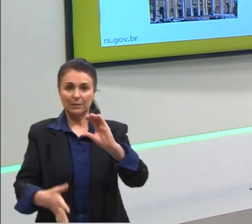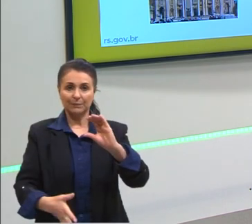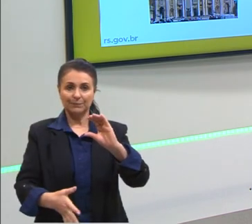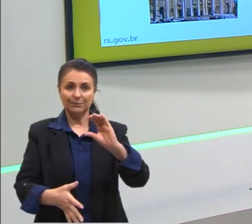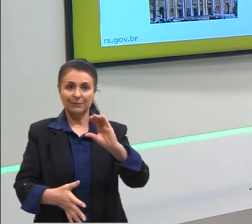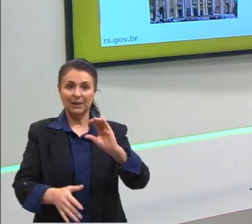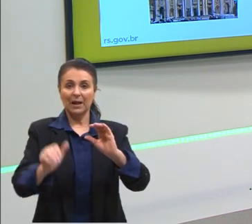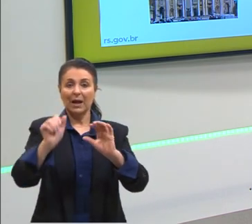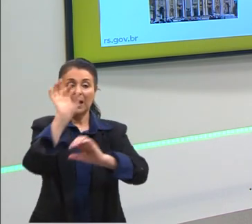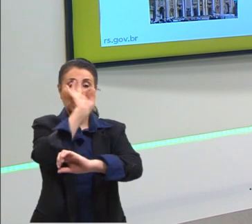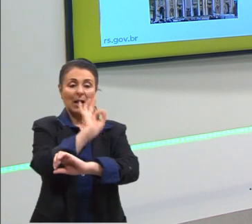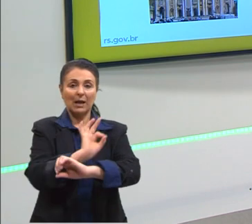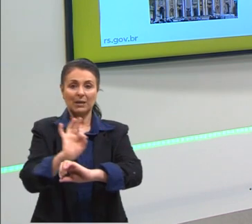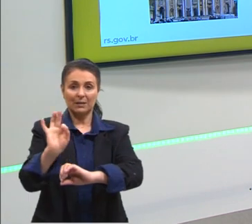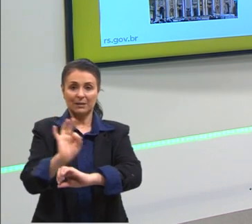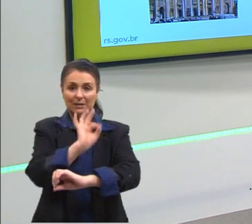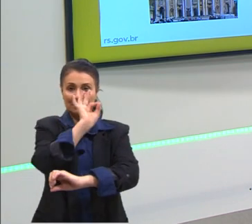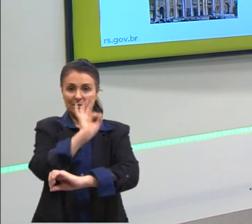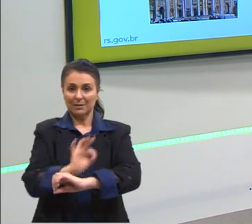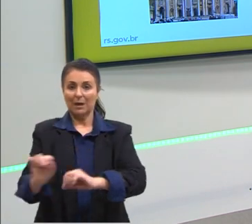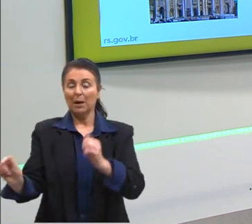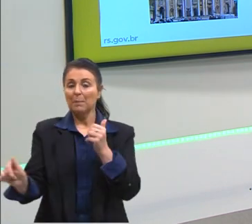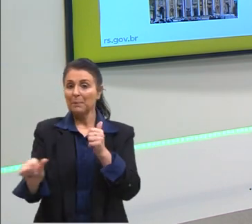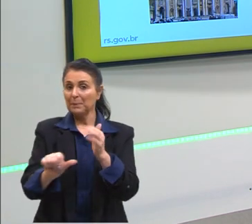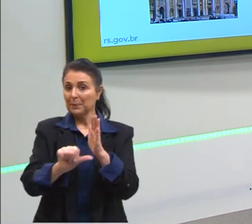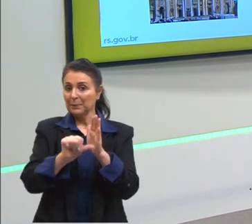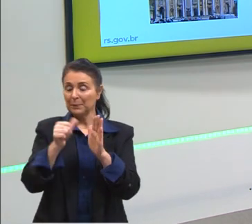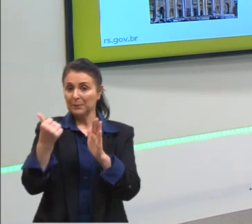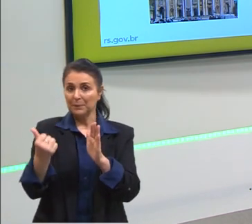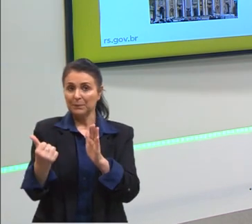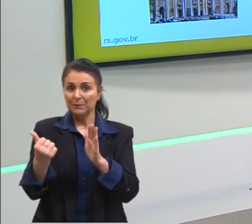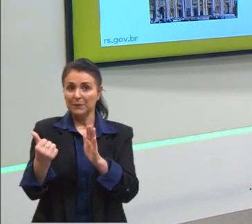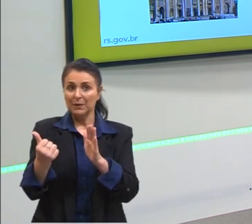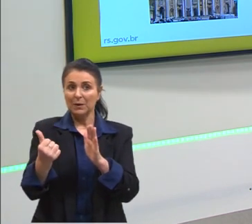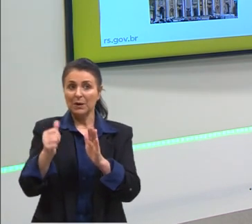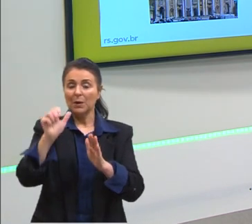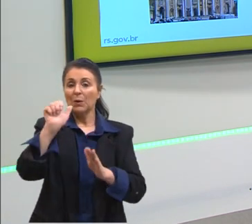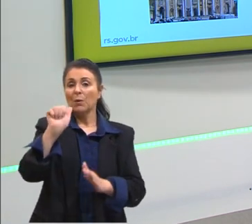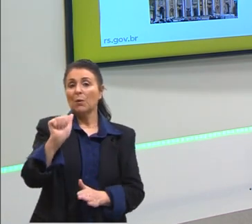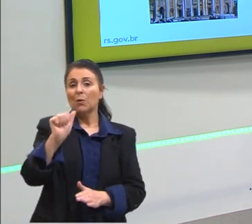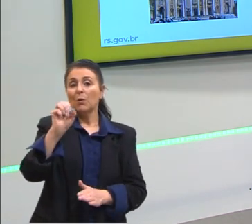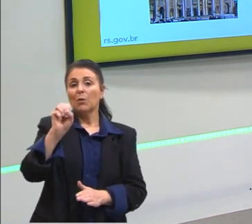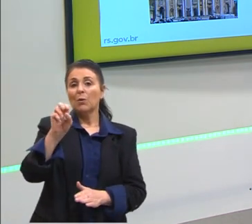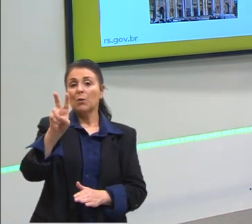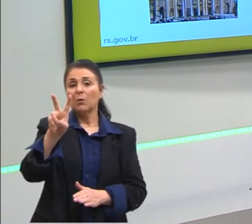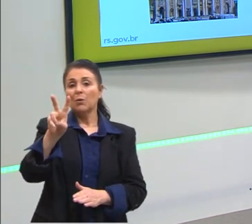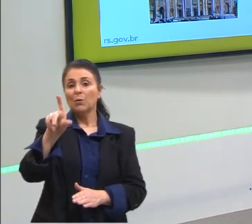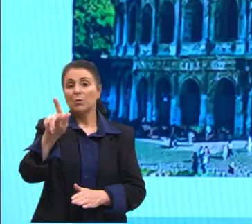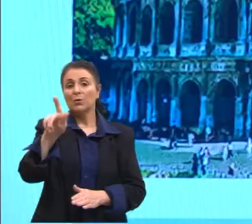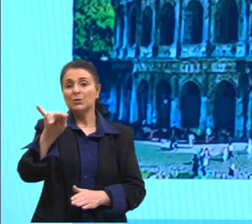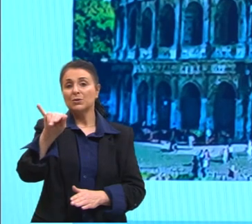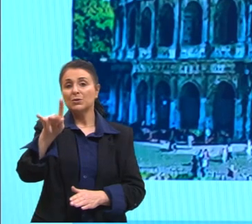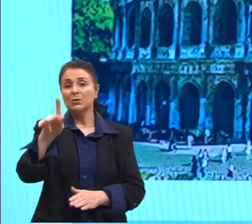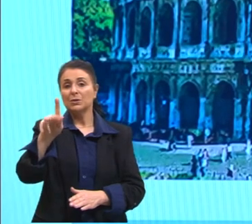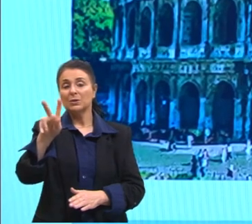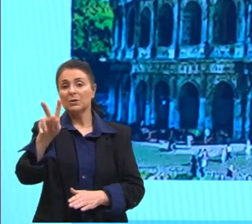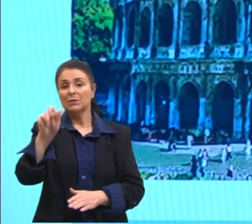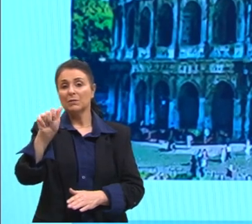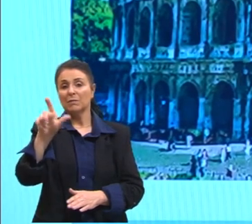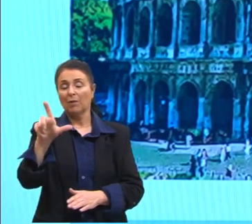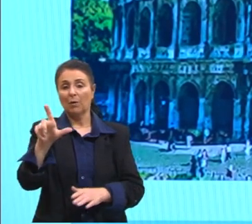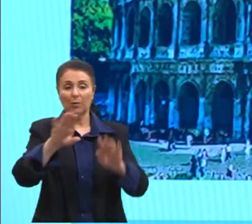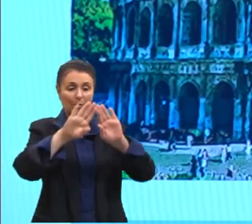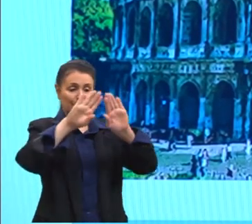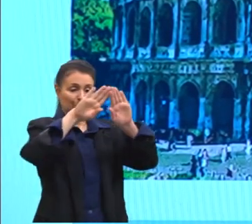arquitetura. Uma delas é o arco ogival, que é essa porta, entrada